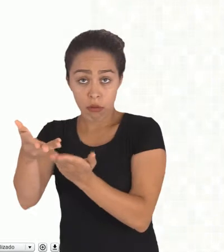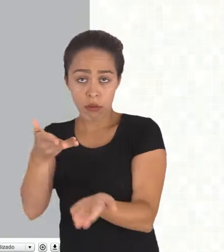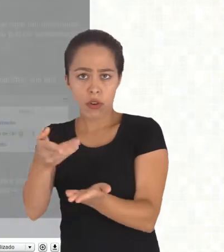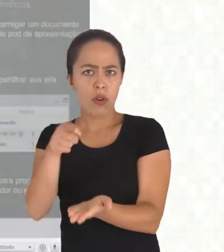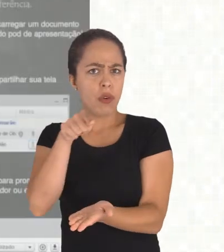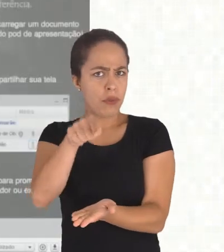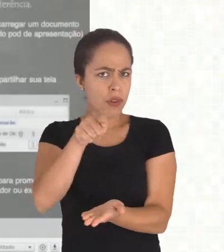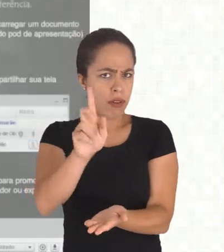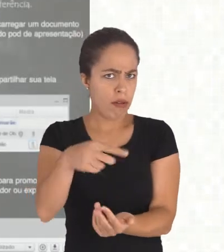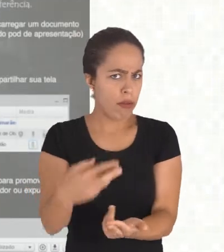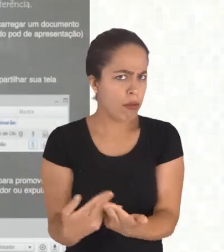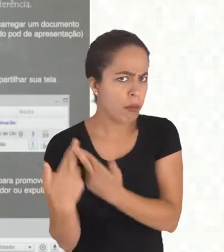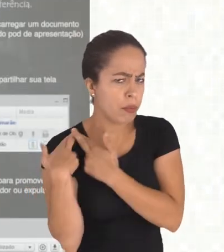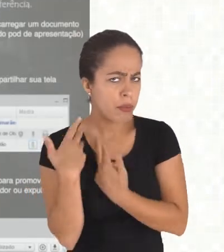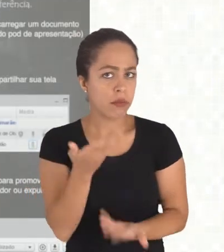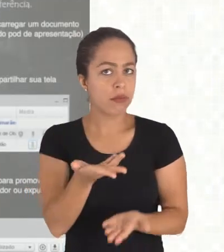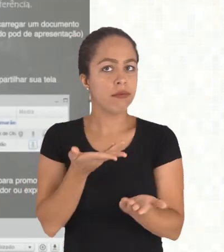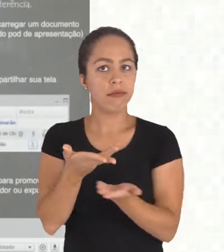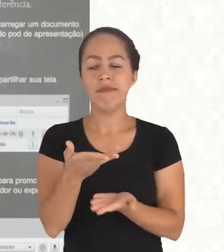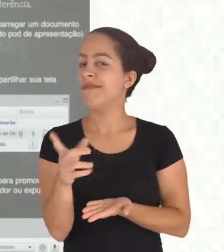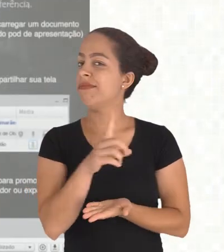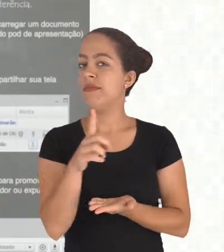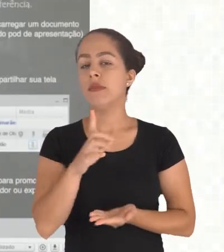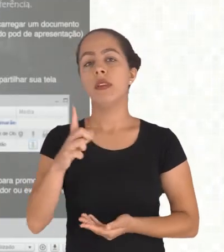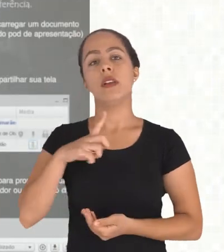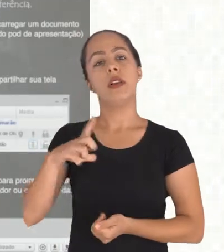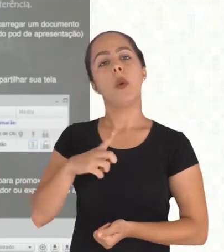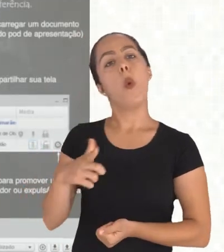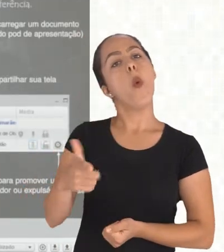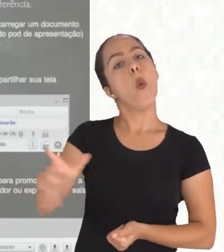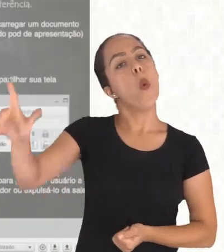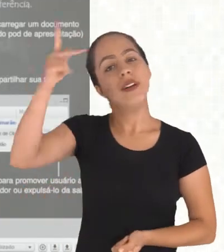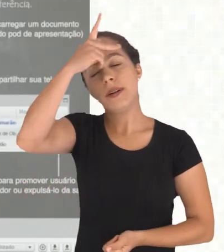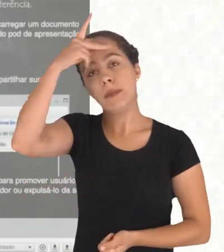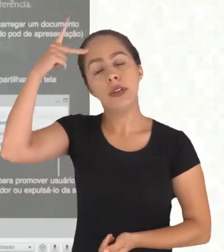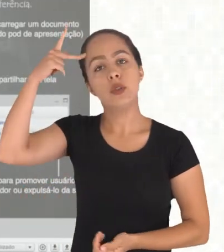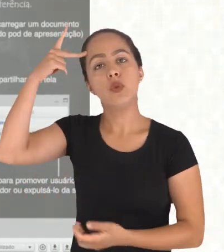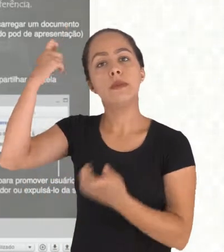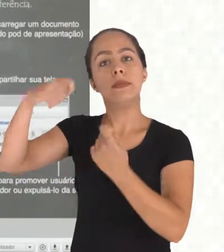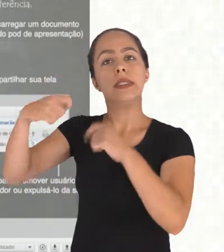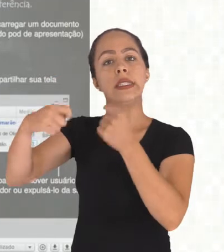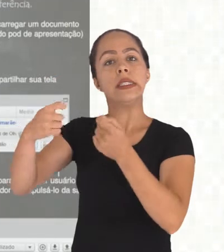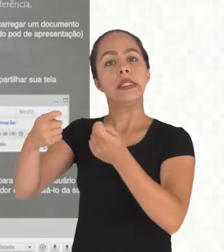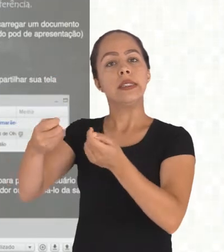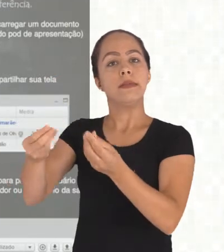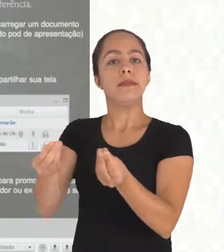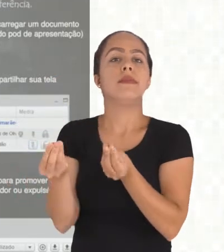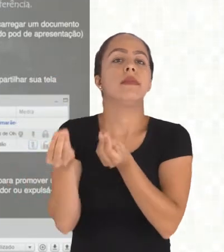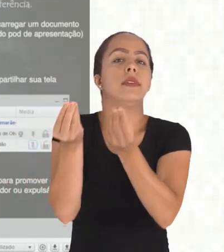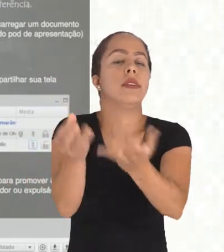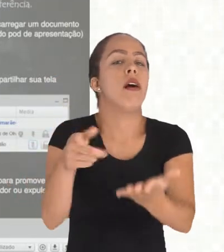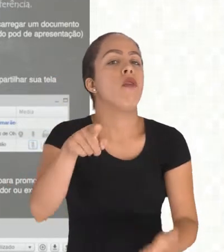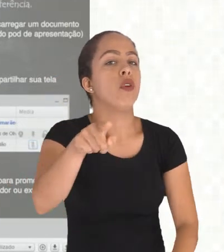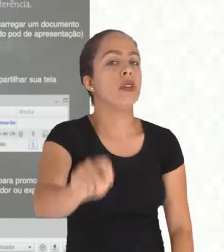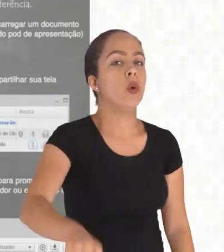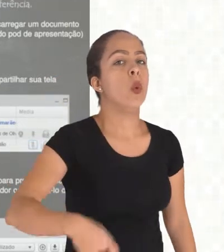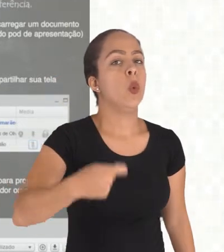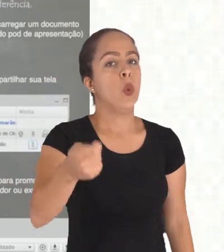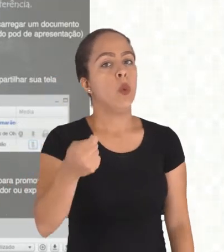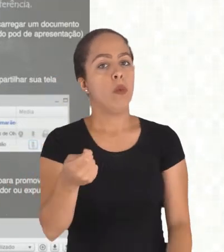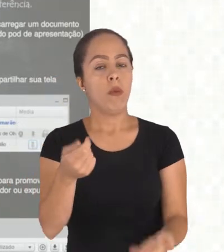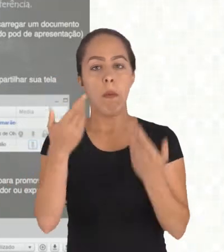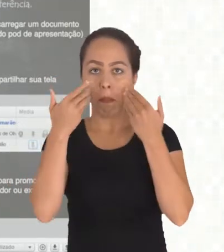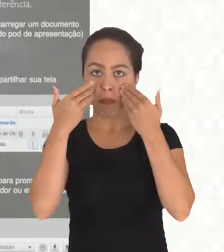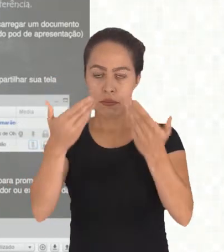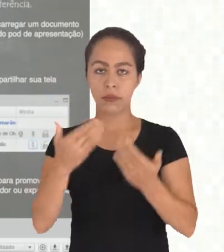habilitar como apresentador beleza? então aqui eu vou usar meu microfone possivelmente o navegador vai pedir